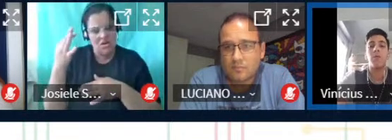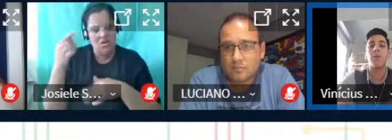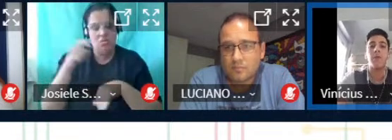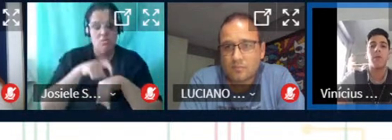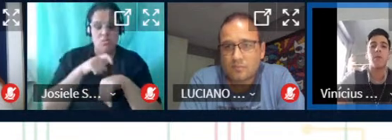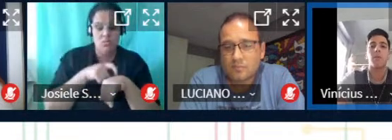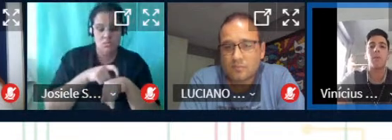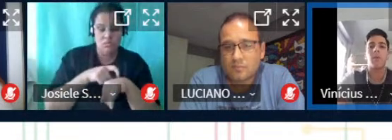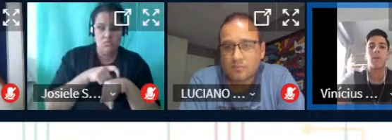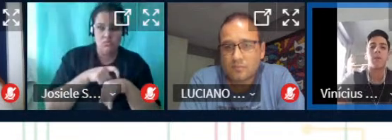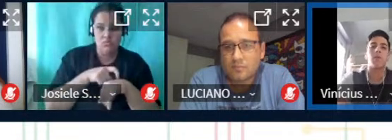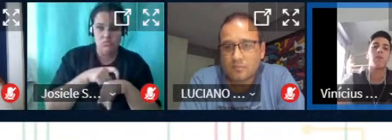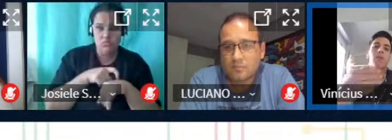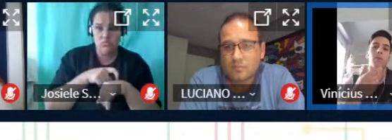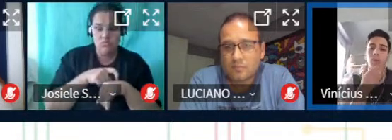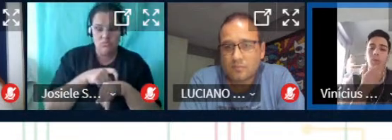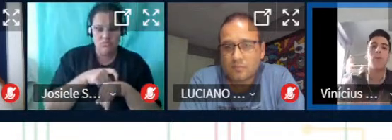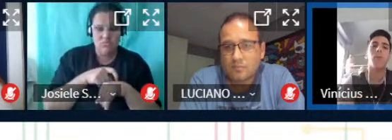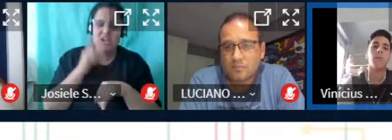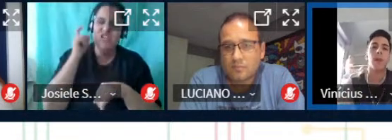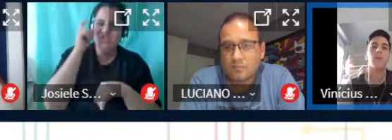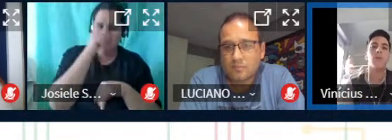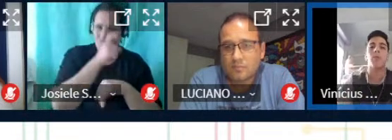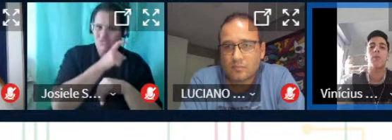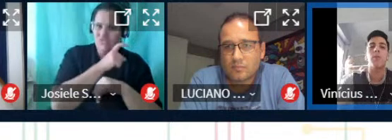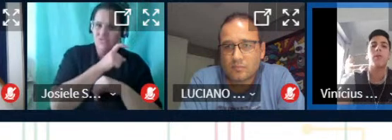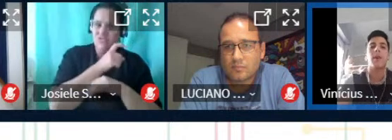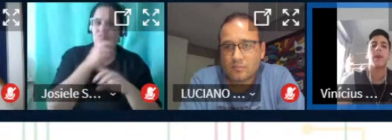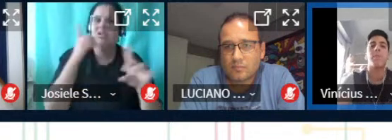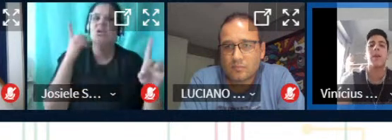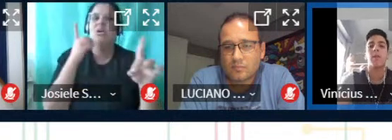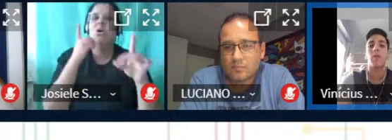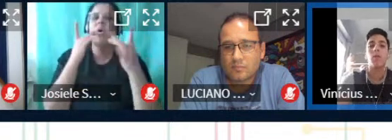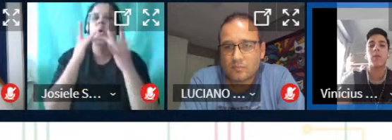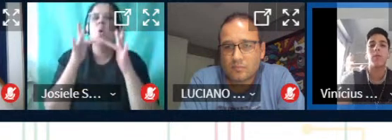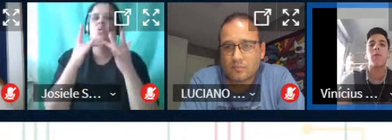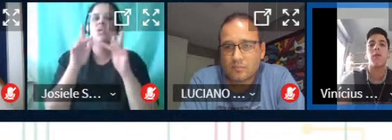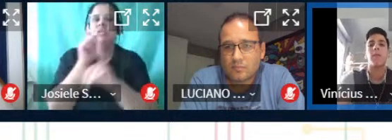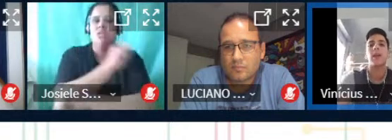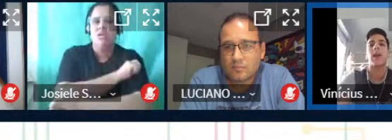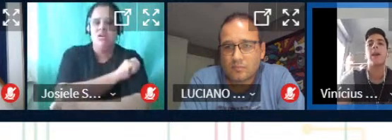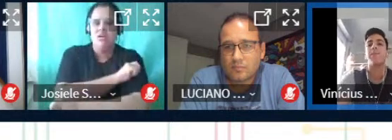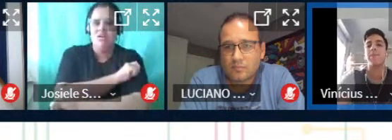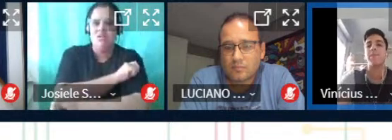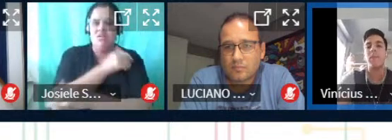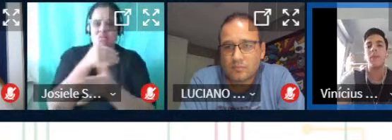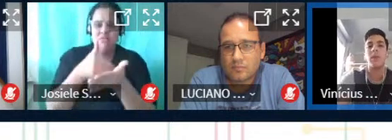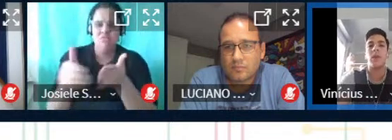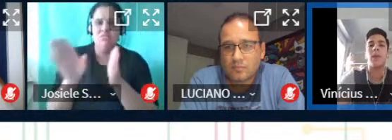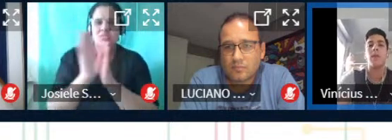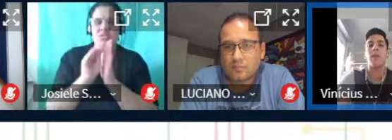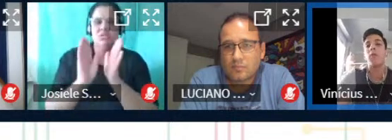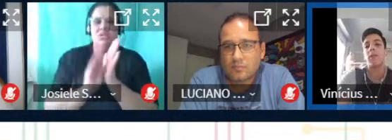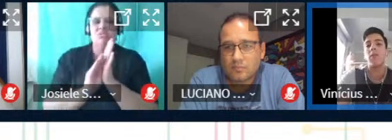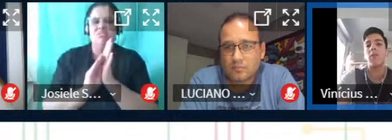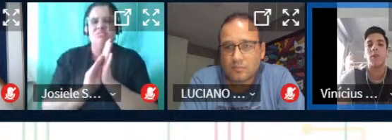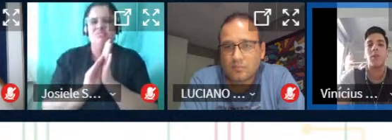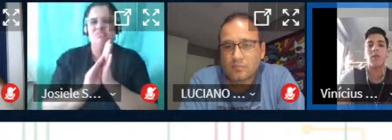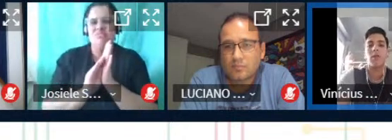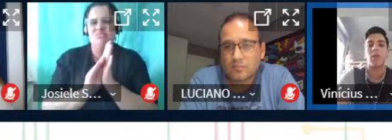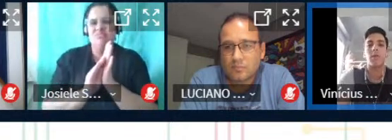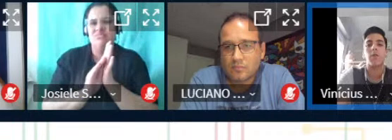já é difícil em contato com o aluno é passar o conteúdo de fora claro tão